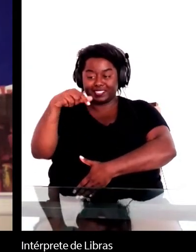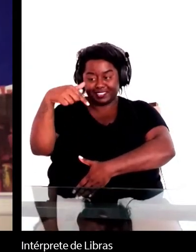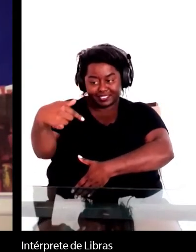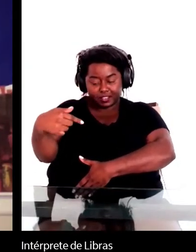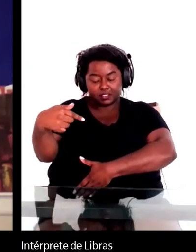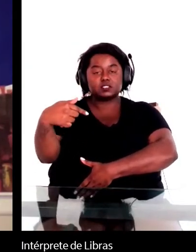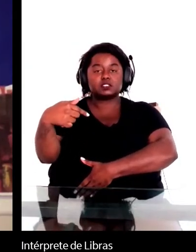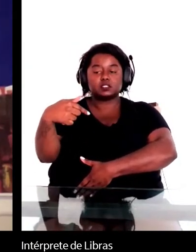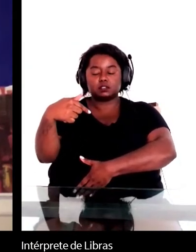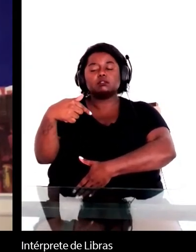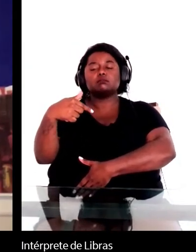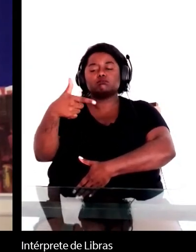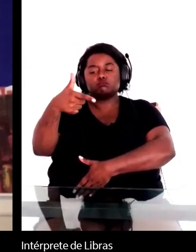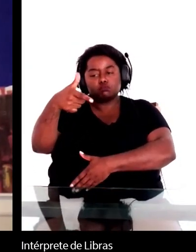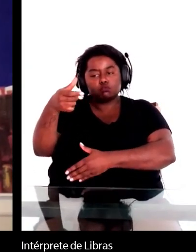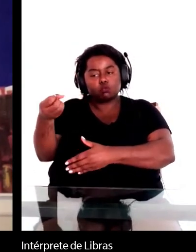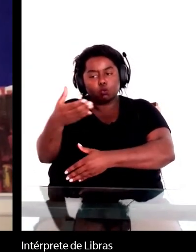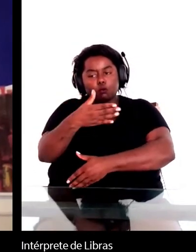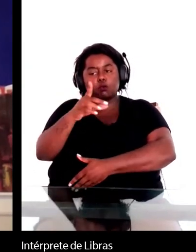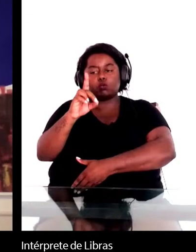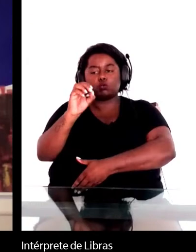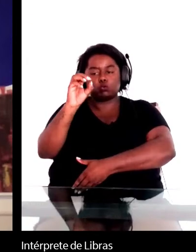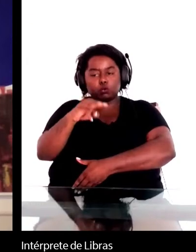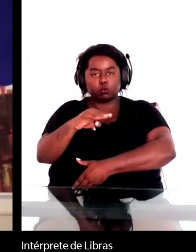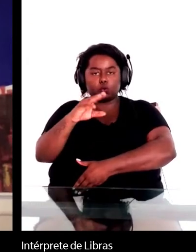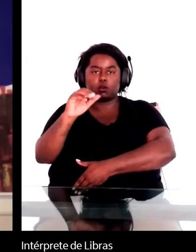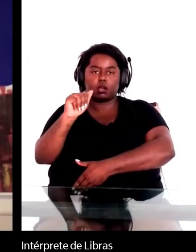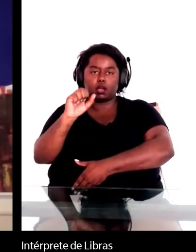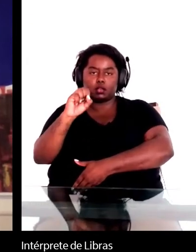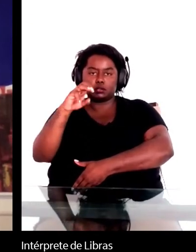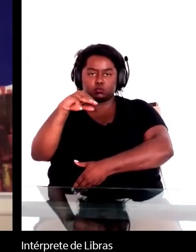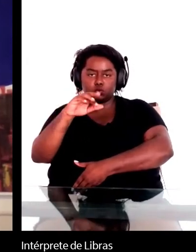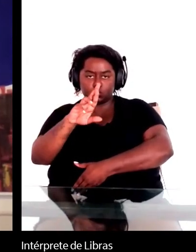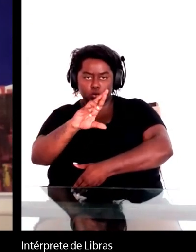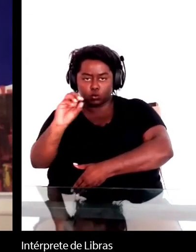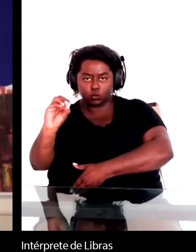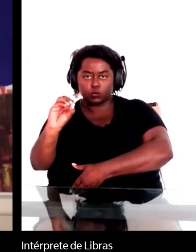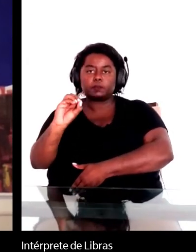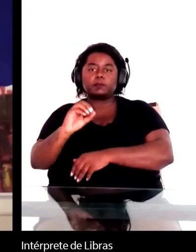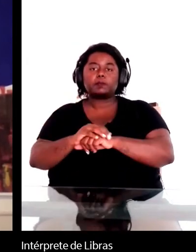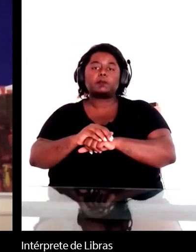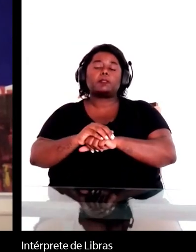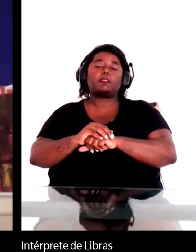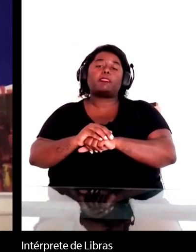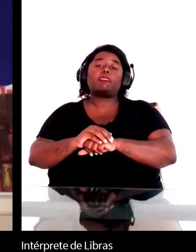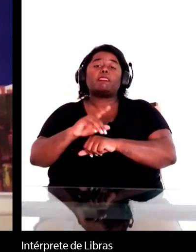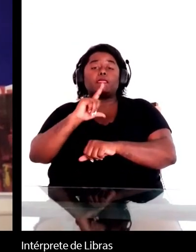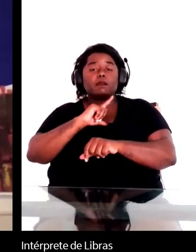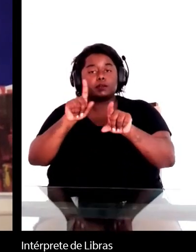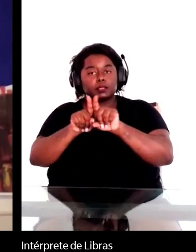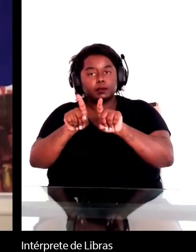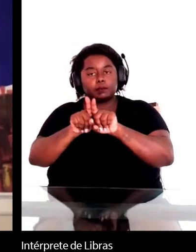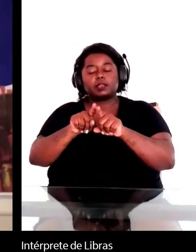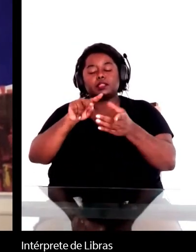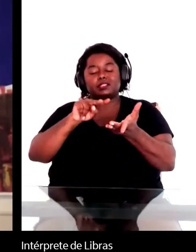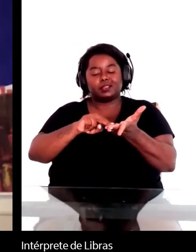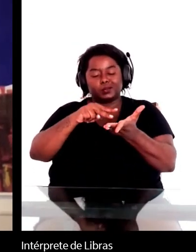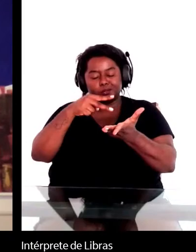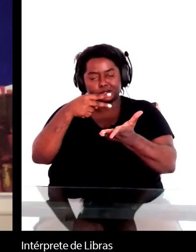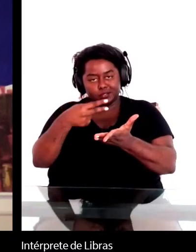no mercado. Mais ou menos uma situação igual com Ezra e Jacó, tradução de Helen Caldwell